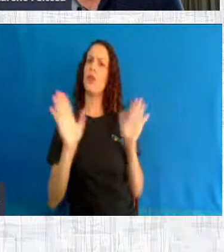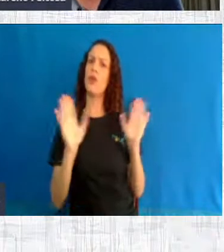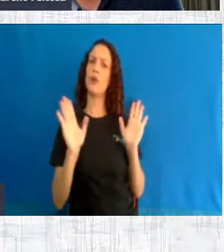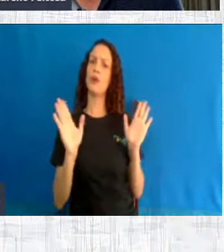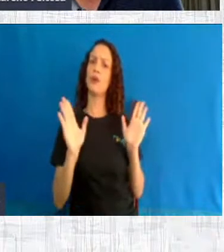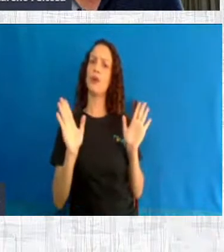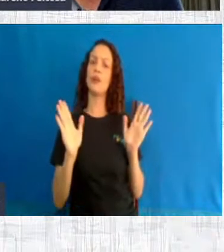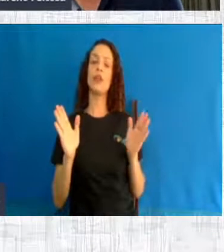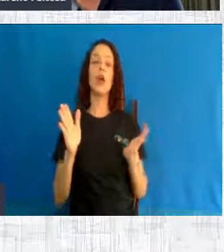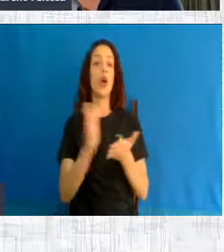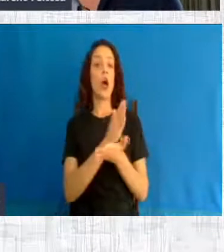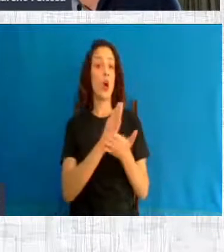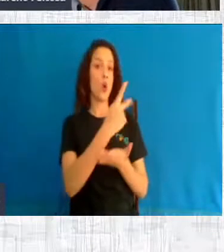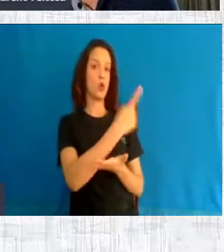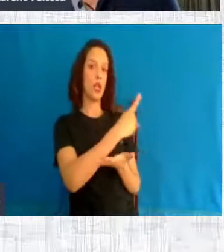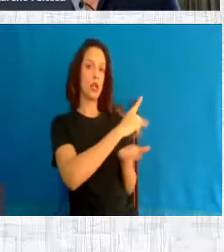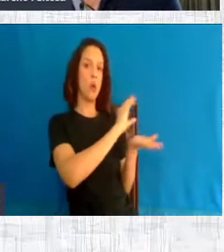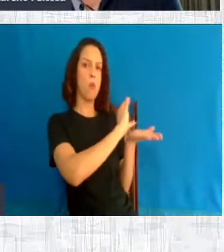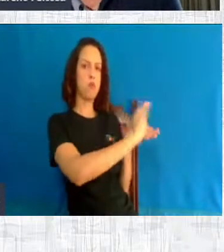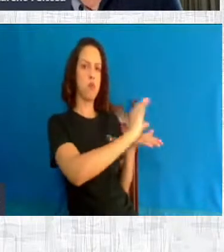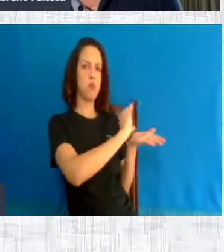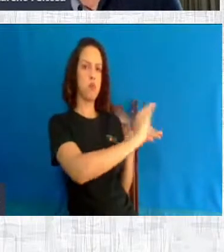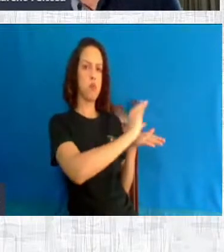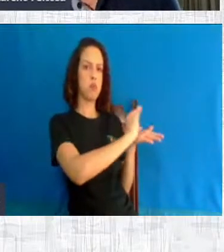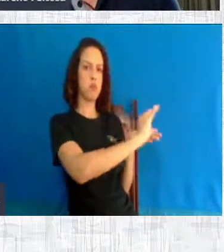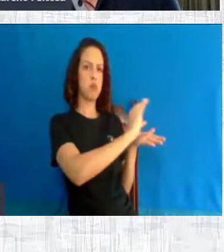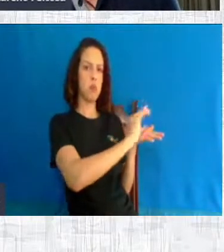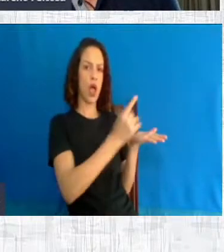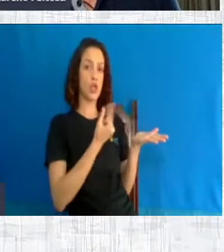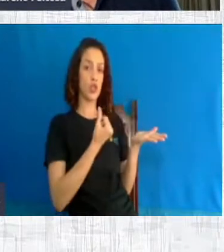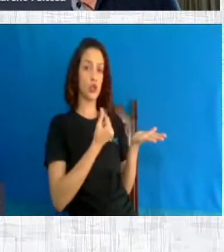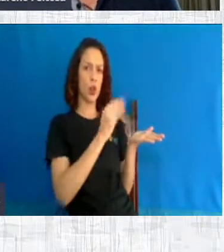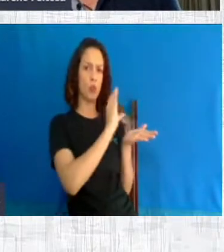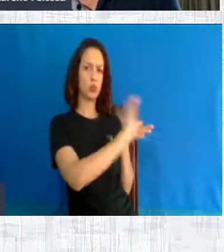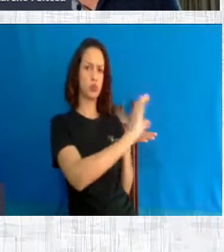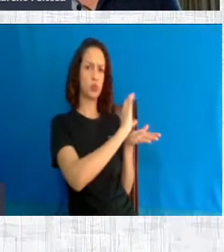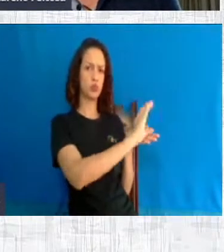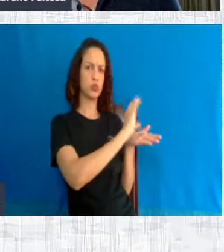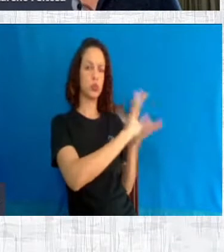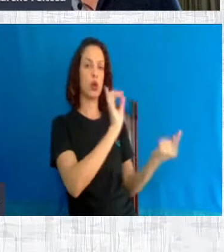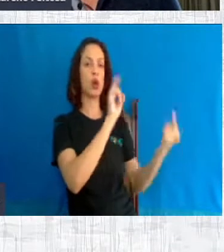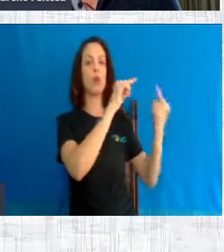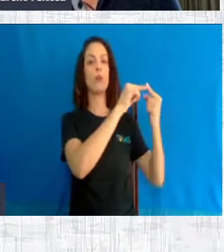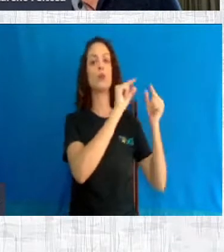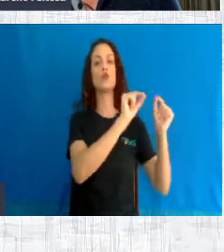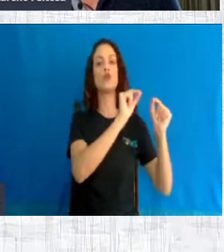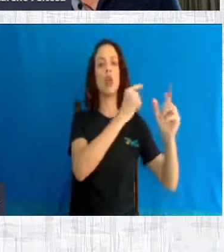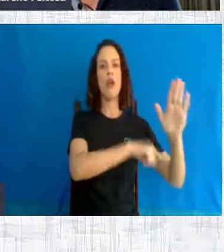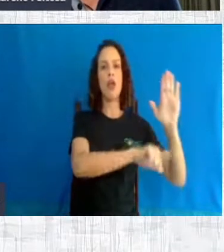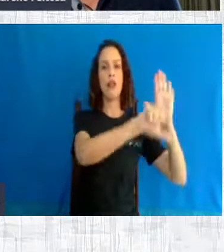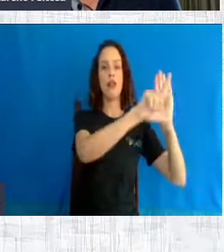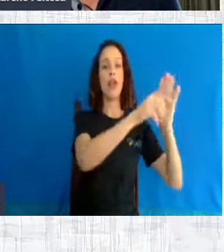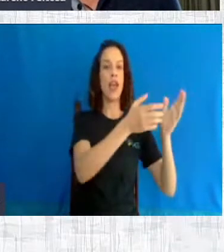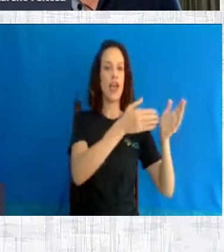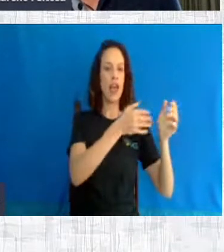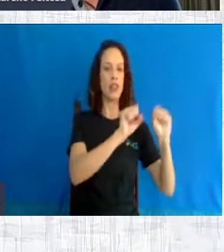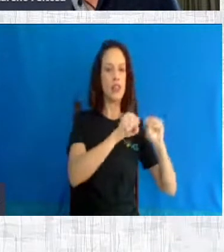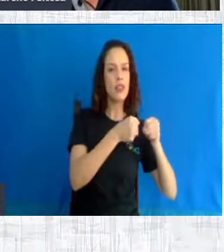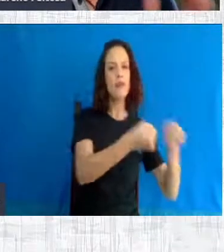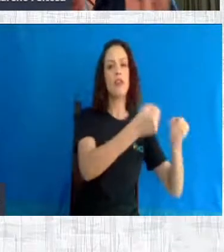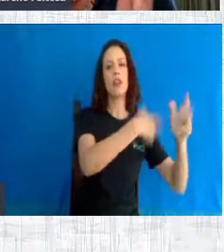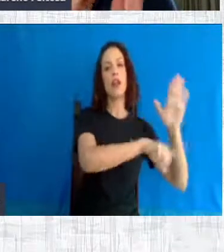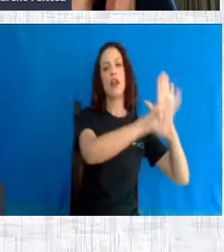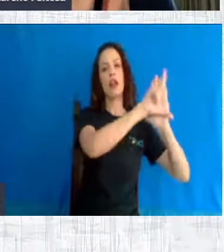vezes não são isentos, estão recebendo dinheiro para defender a legalização, não é? Então, a gente tem essa coisa.